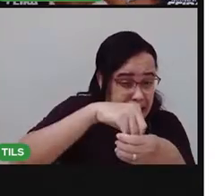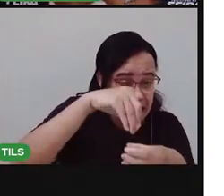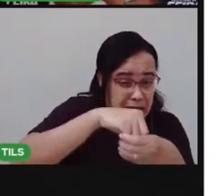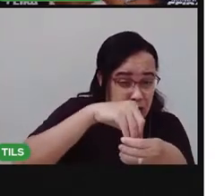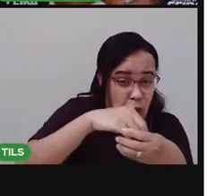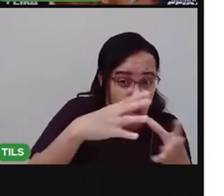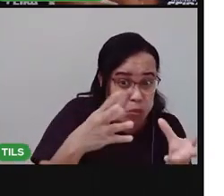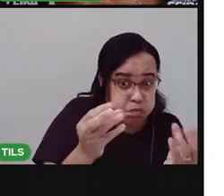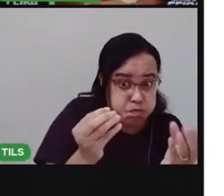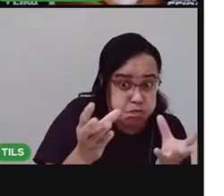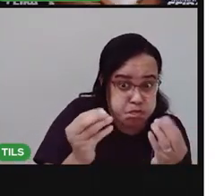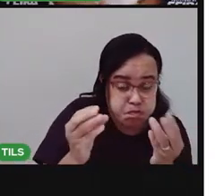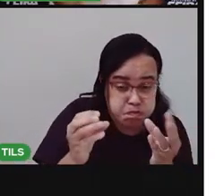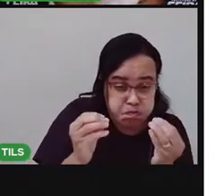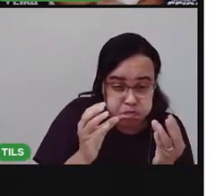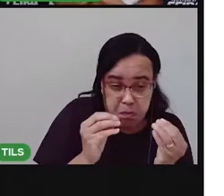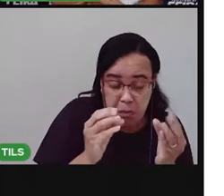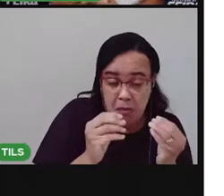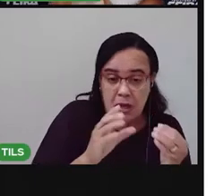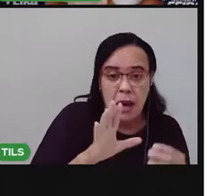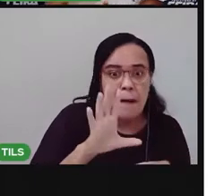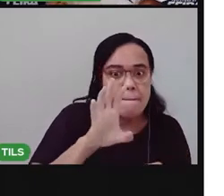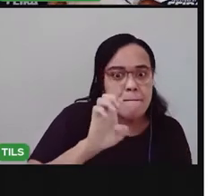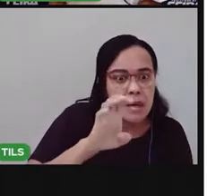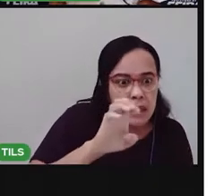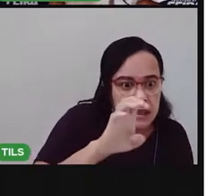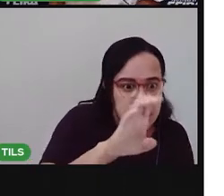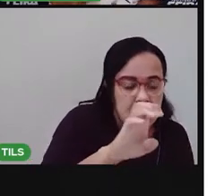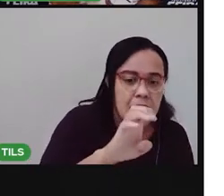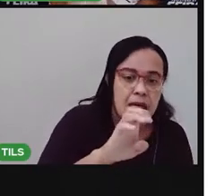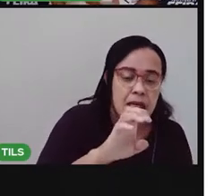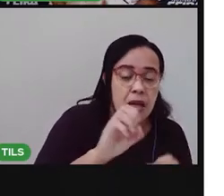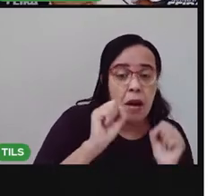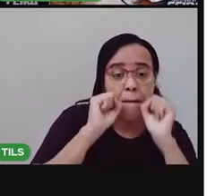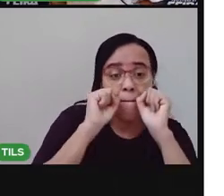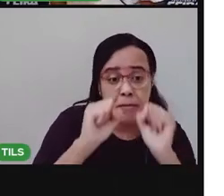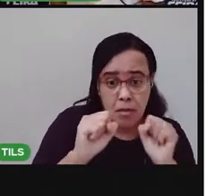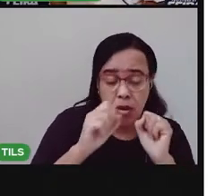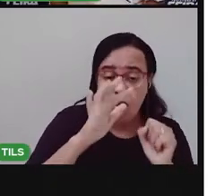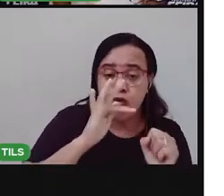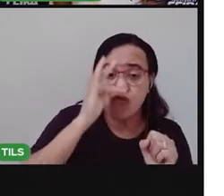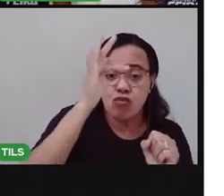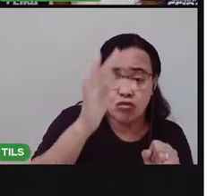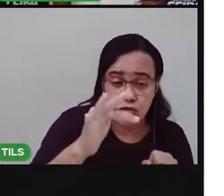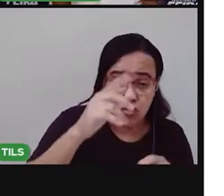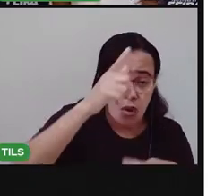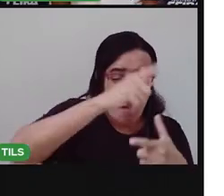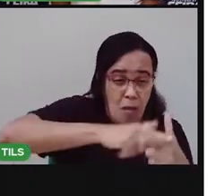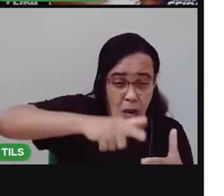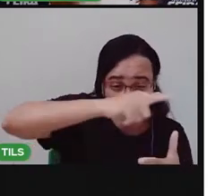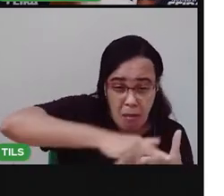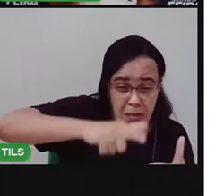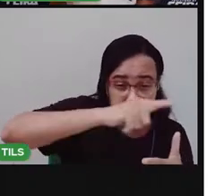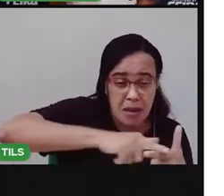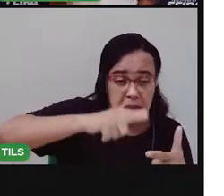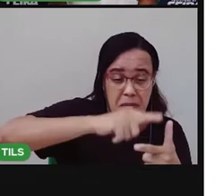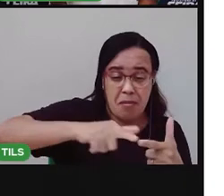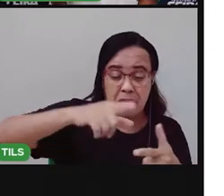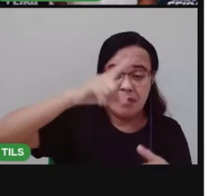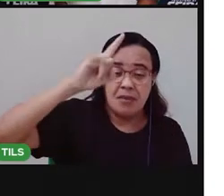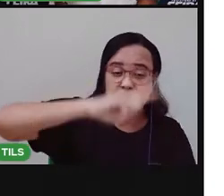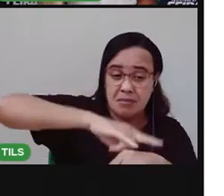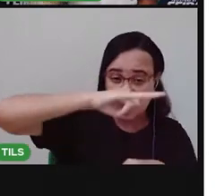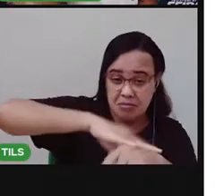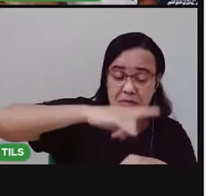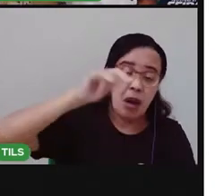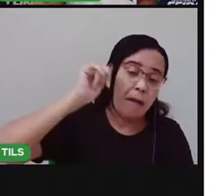nossa saúde e isso pode gerar via geral uma infecção urinária intestinal por exemplo então todos